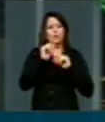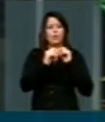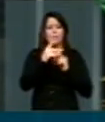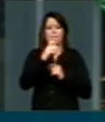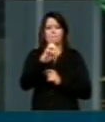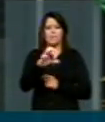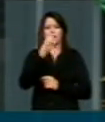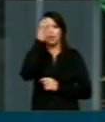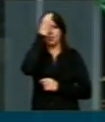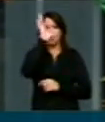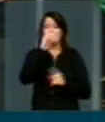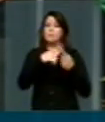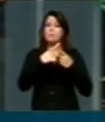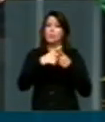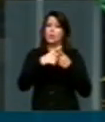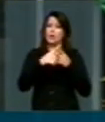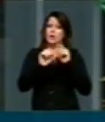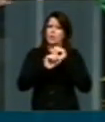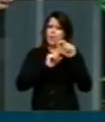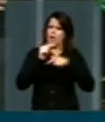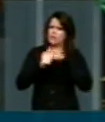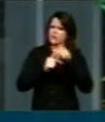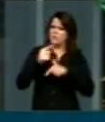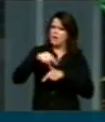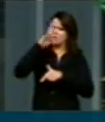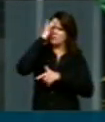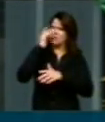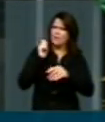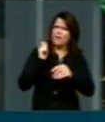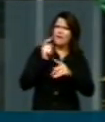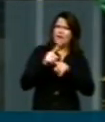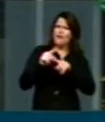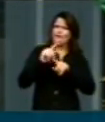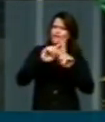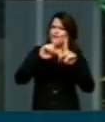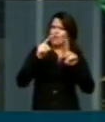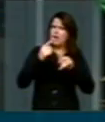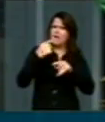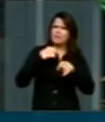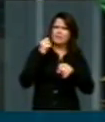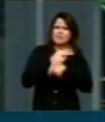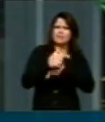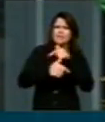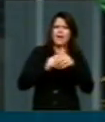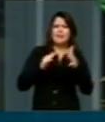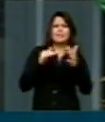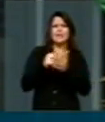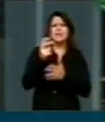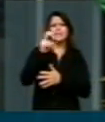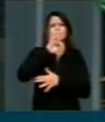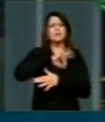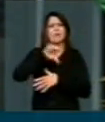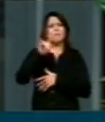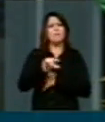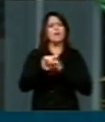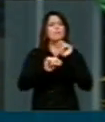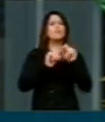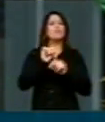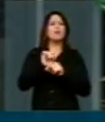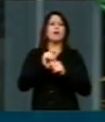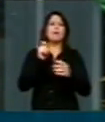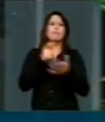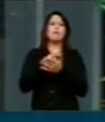da cultura, porque obriga o empregador, cujo trabalhador ganha até 5 salários mínimos, a